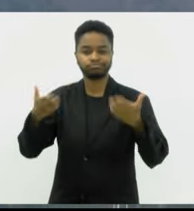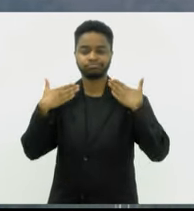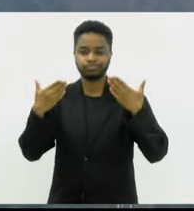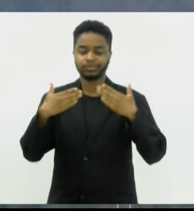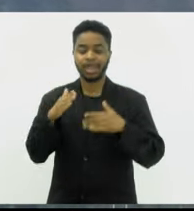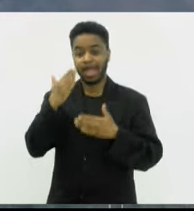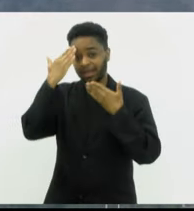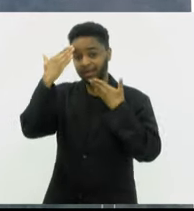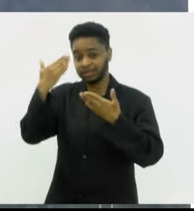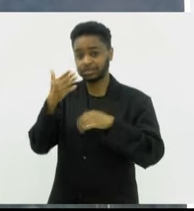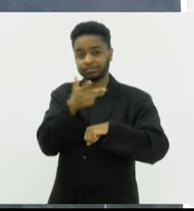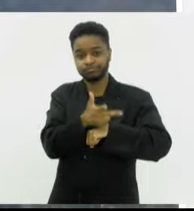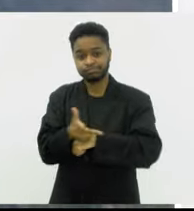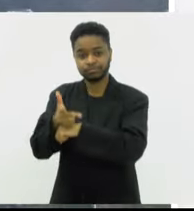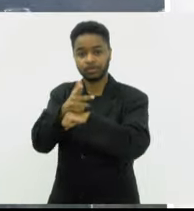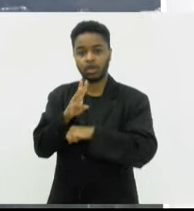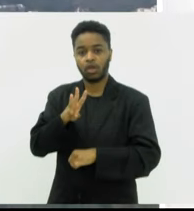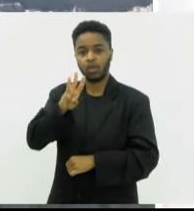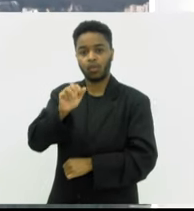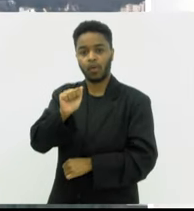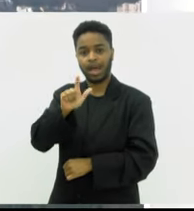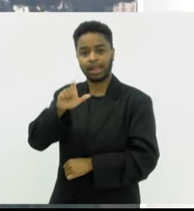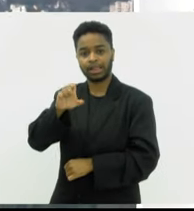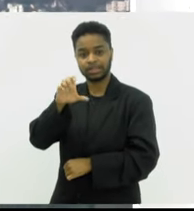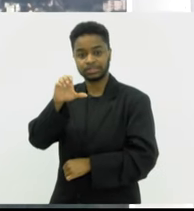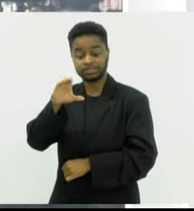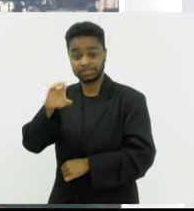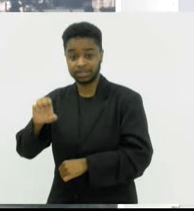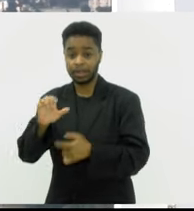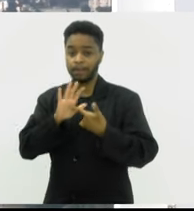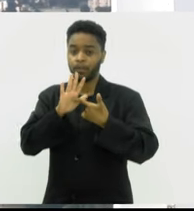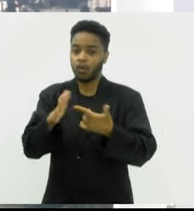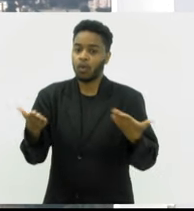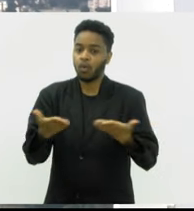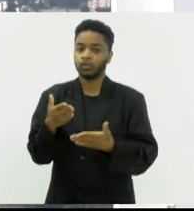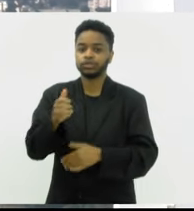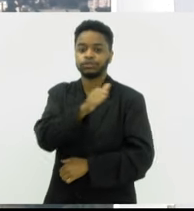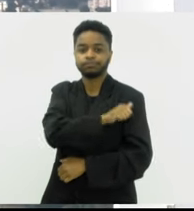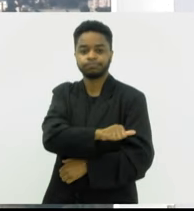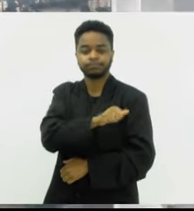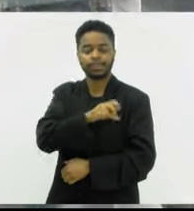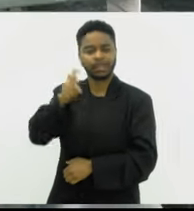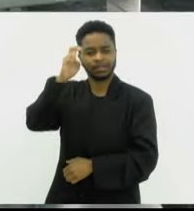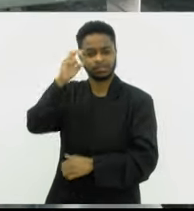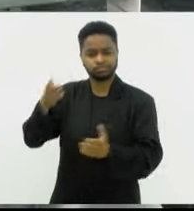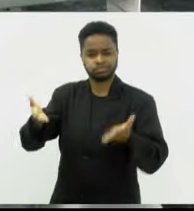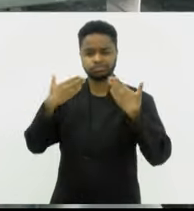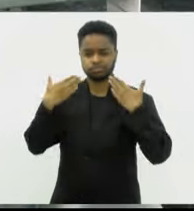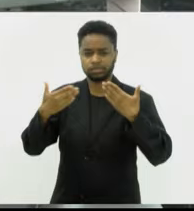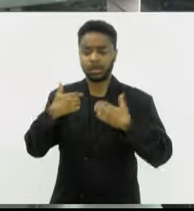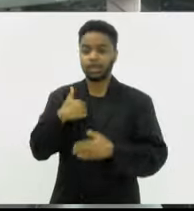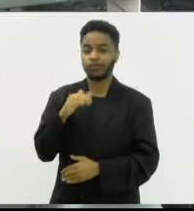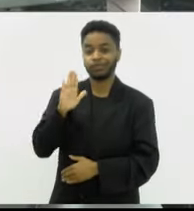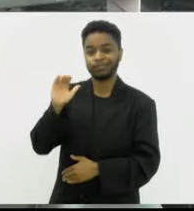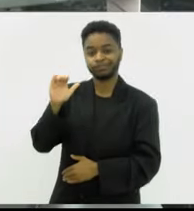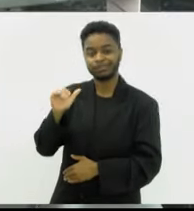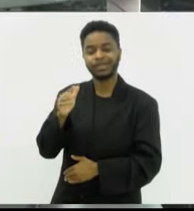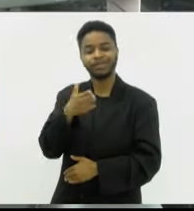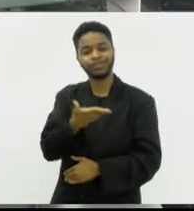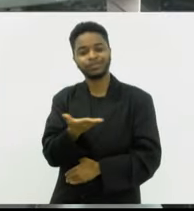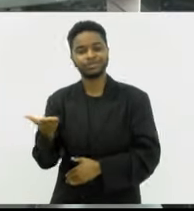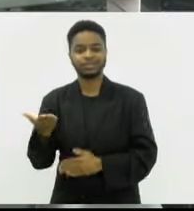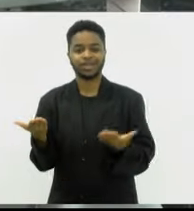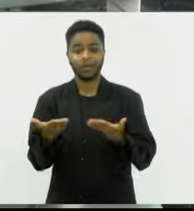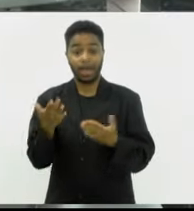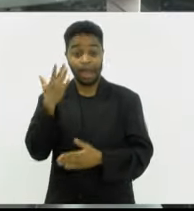cinegrafista Wallace Lima, mostrando o Rio de Janeiro nesta quinta-feira de muito sol. E eu me despeço aqui de vocês.